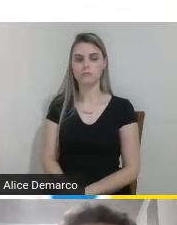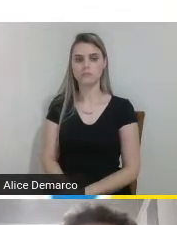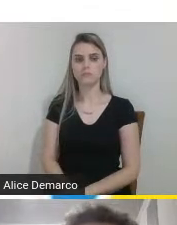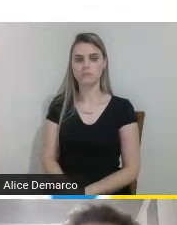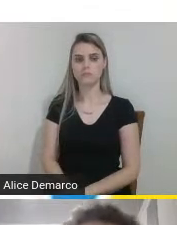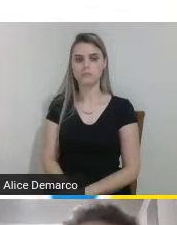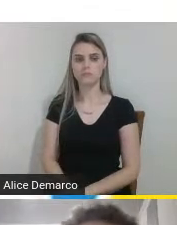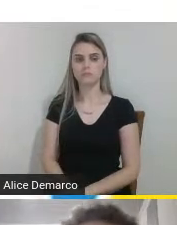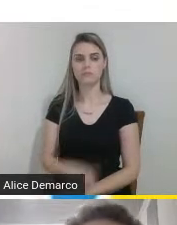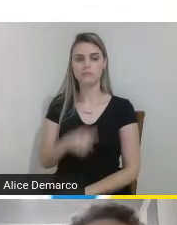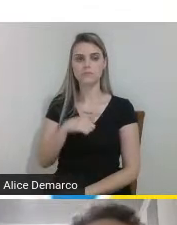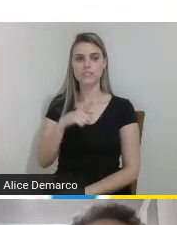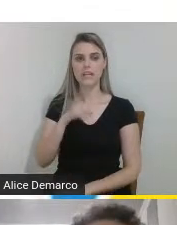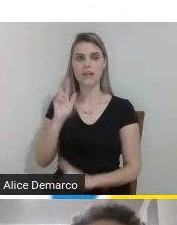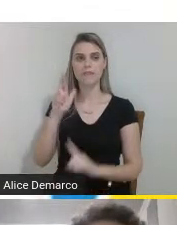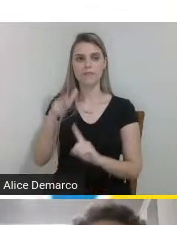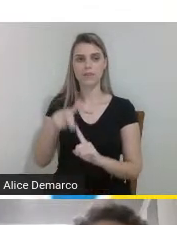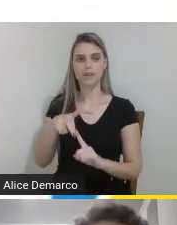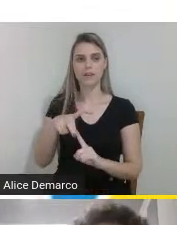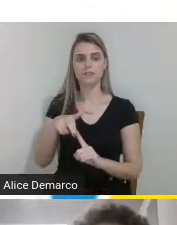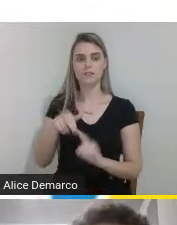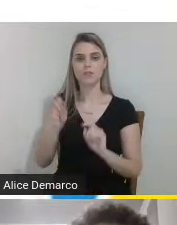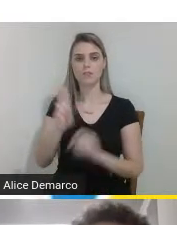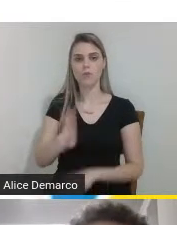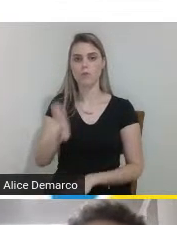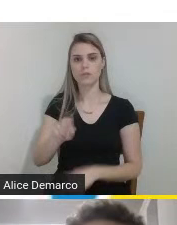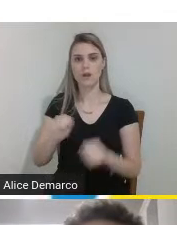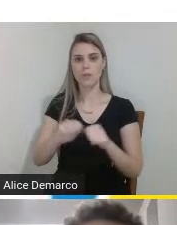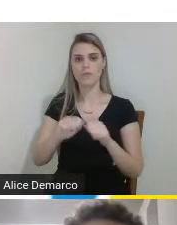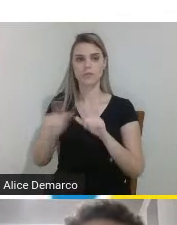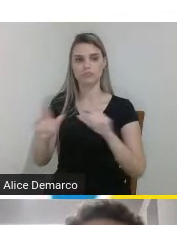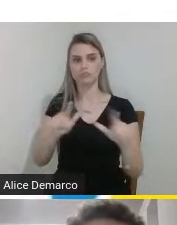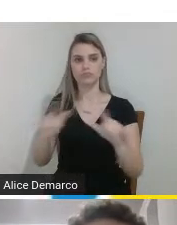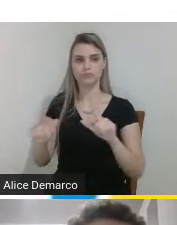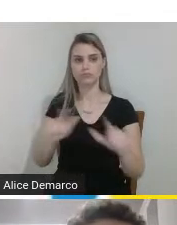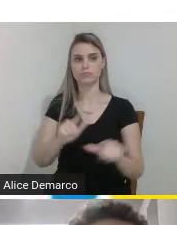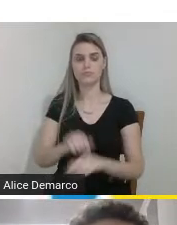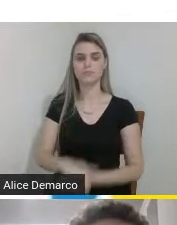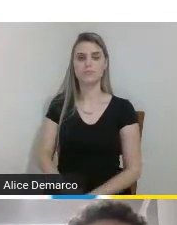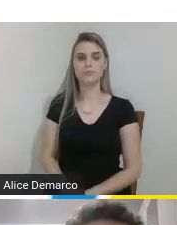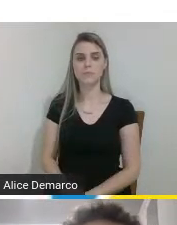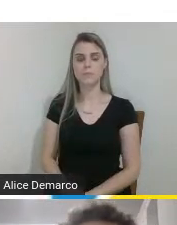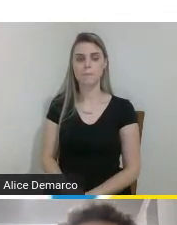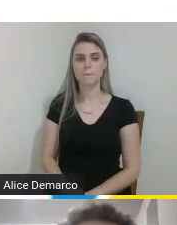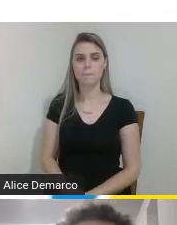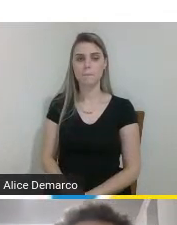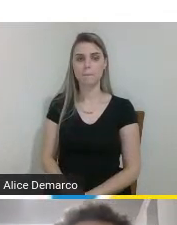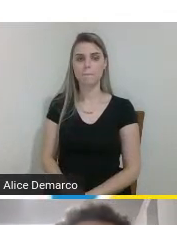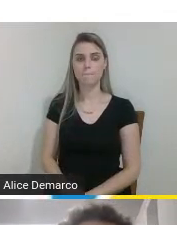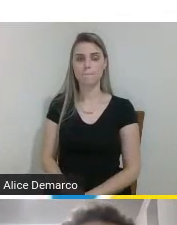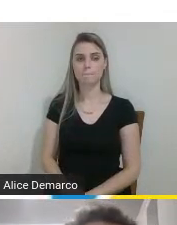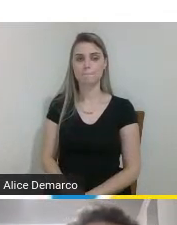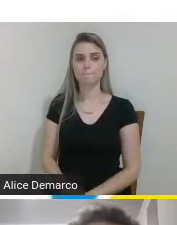aqui nós temos as referências que foram utilizadas para fazer os slides especificamente e próximo